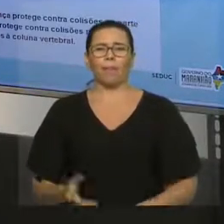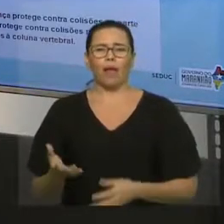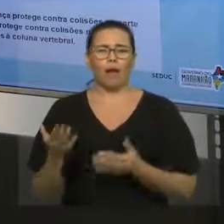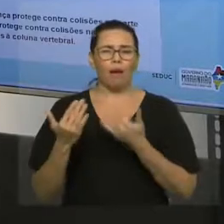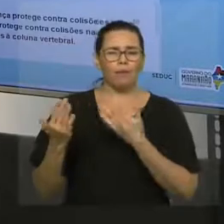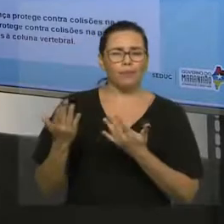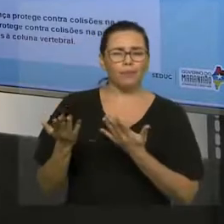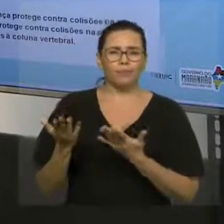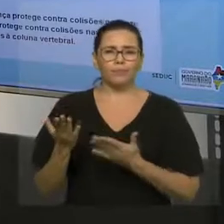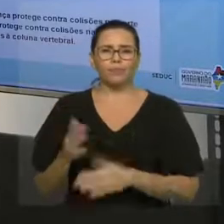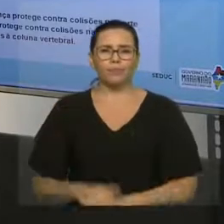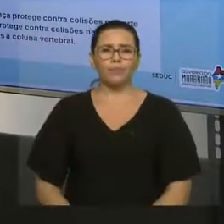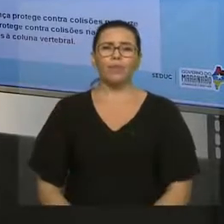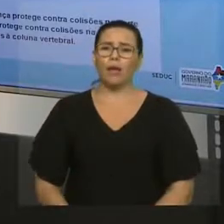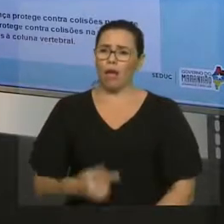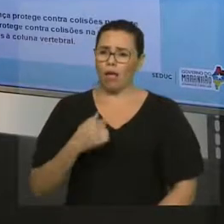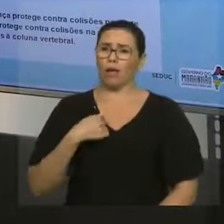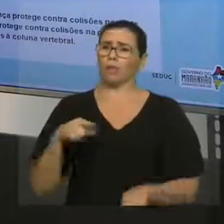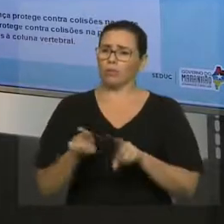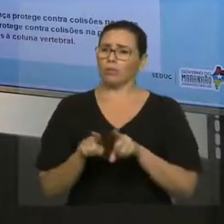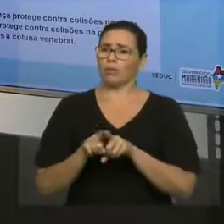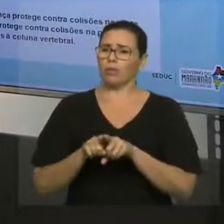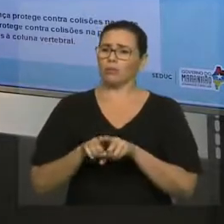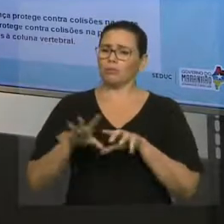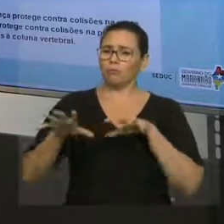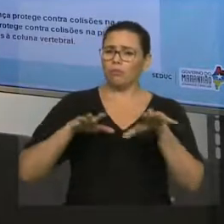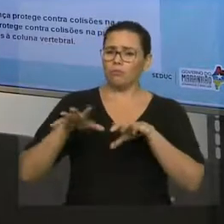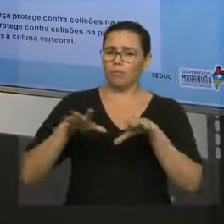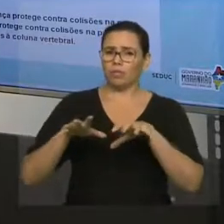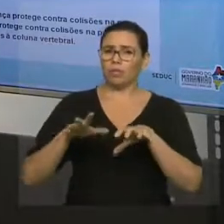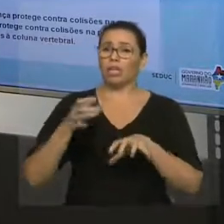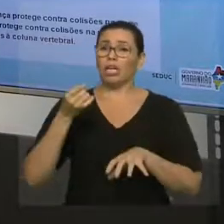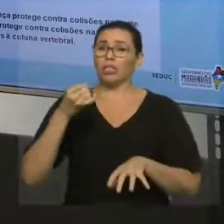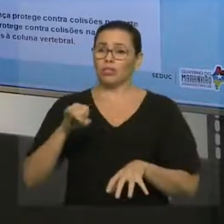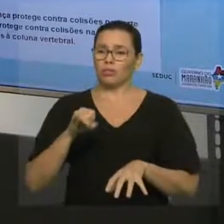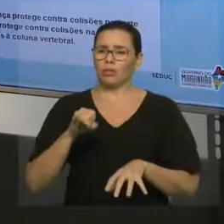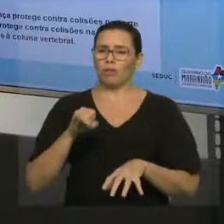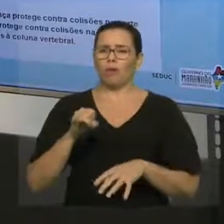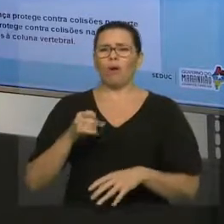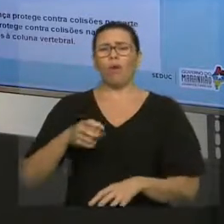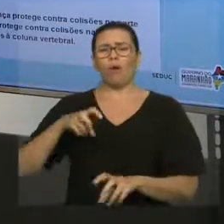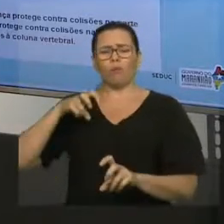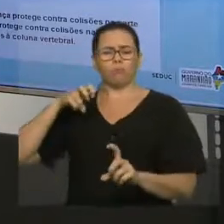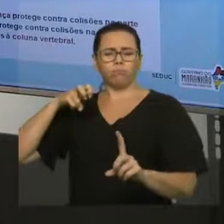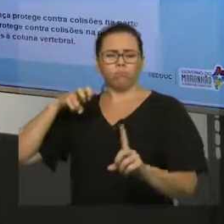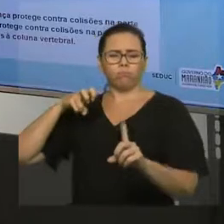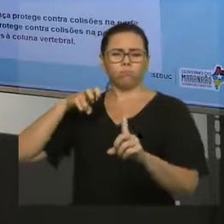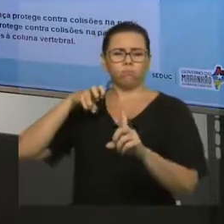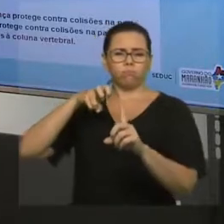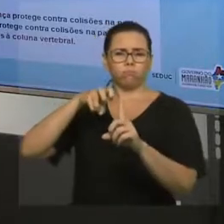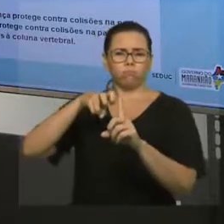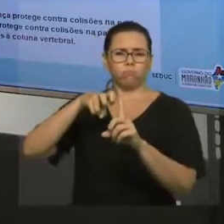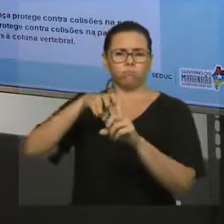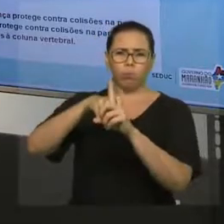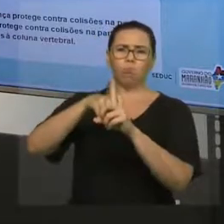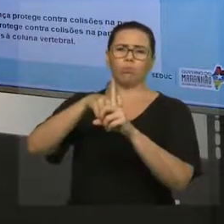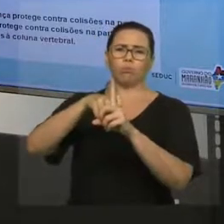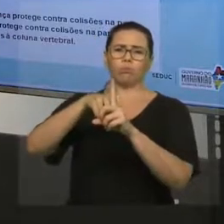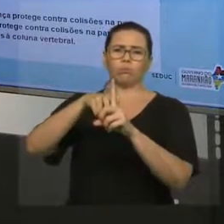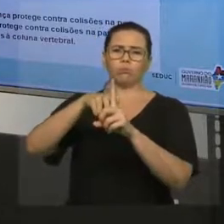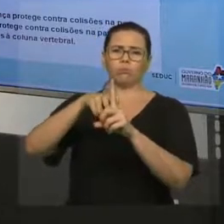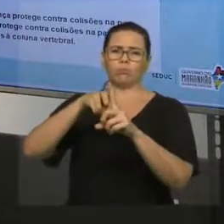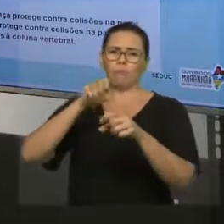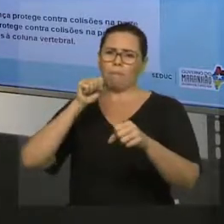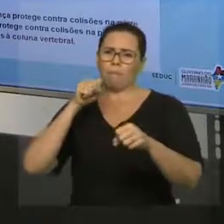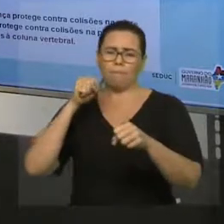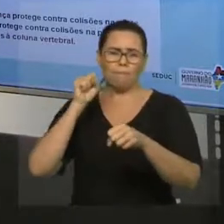na terra, eu também estou a 100 km por hora. se de repente esse carro colide com alguma coisa e tem uma freada brusca, de